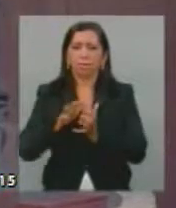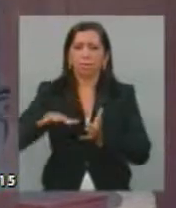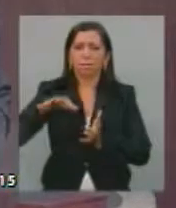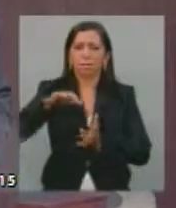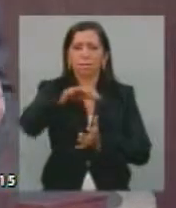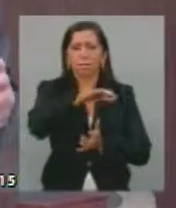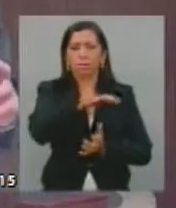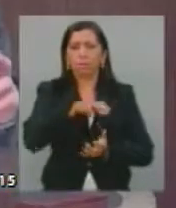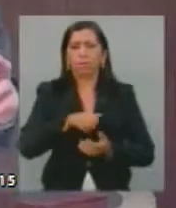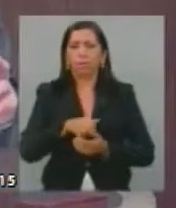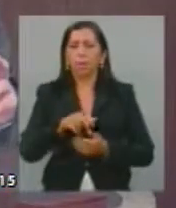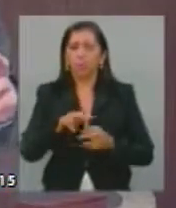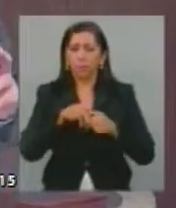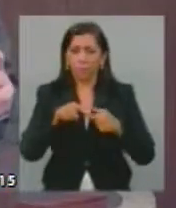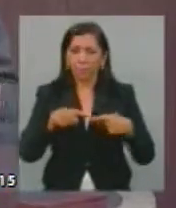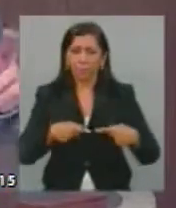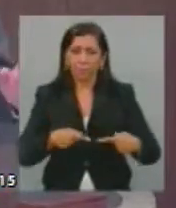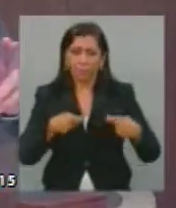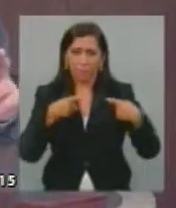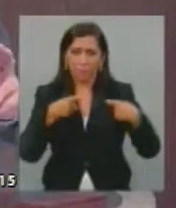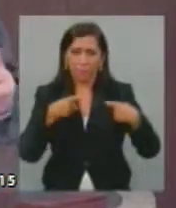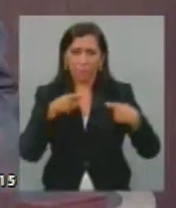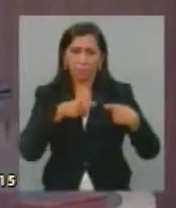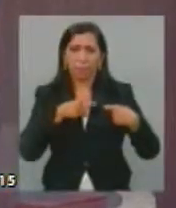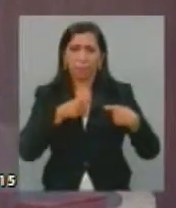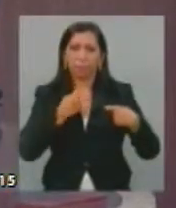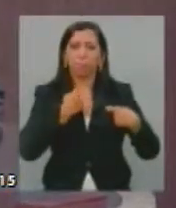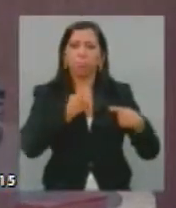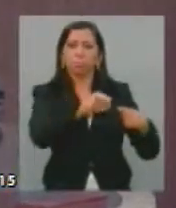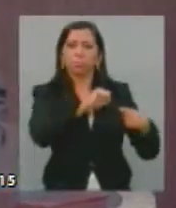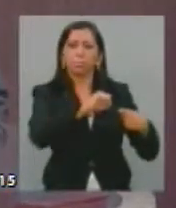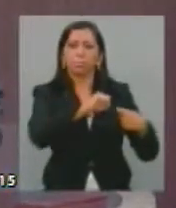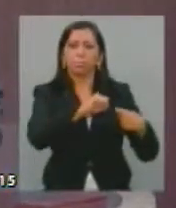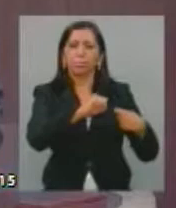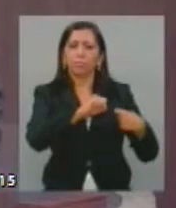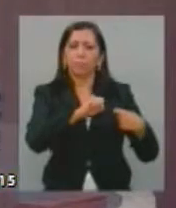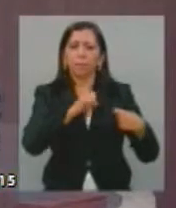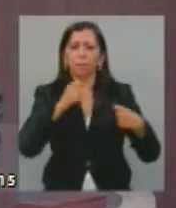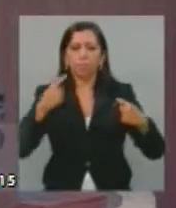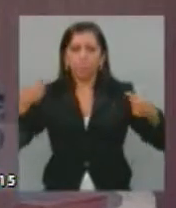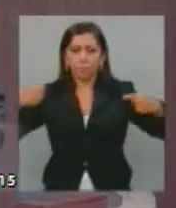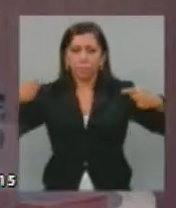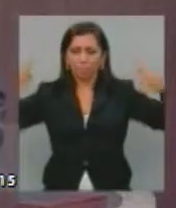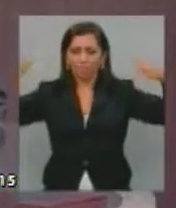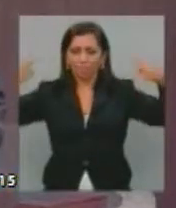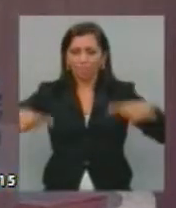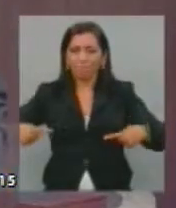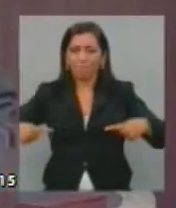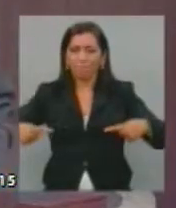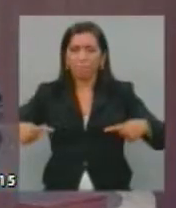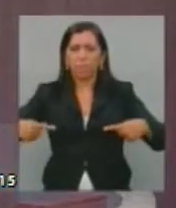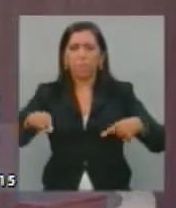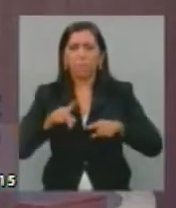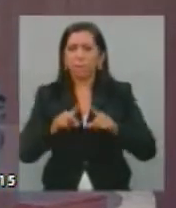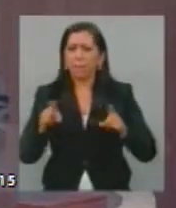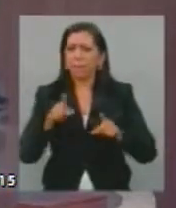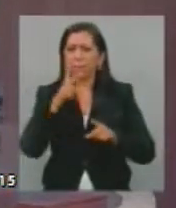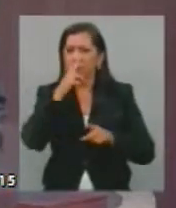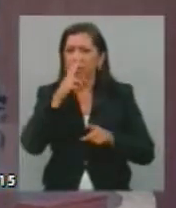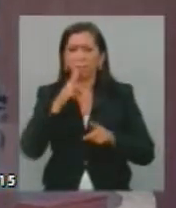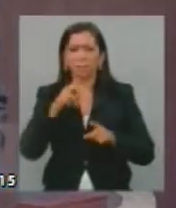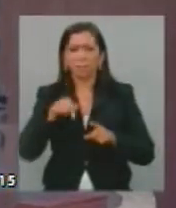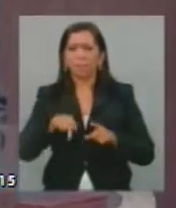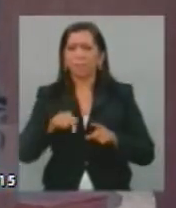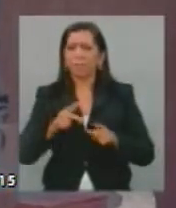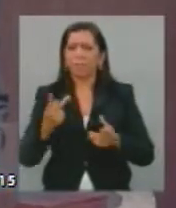Porque em guerra, há combatentes que caem de lado a lado. Nós estamos vivendo, na verdade, um genocídio.